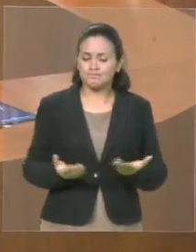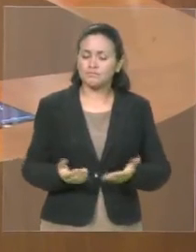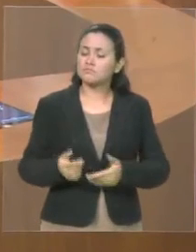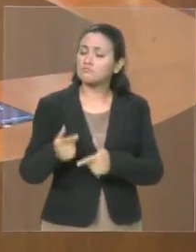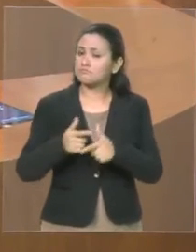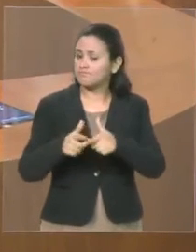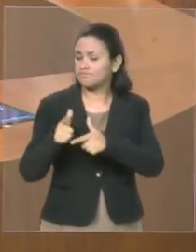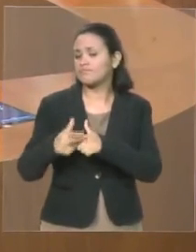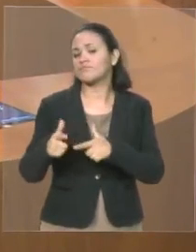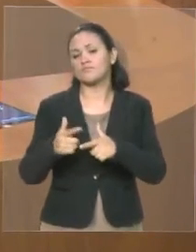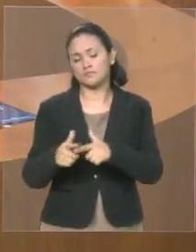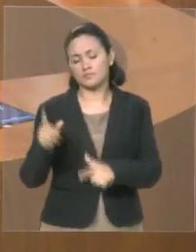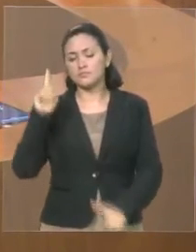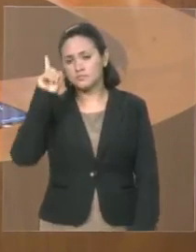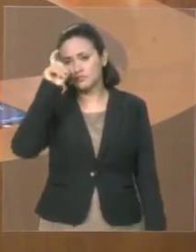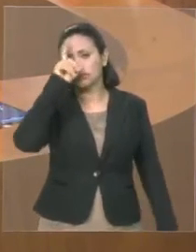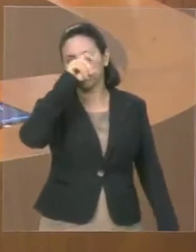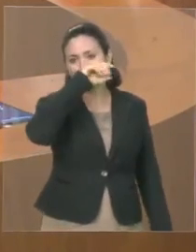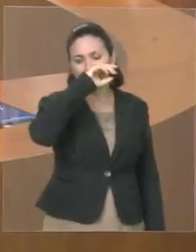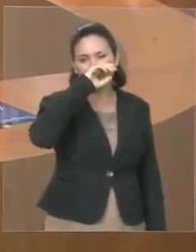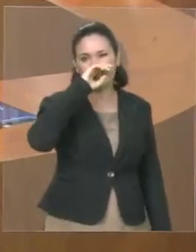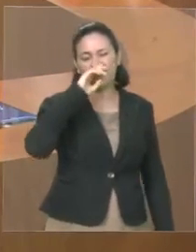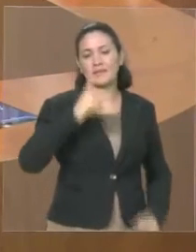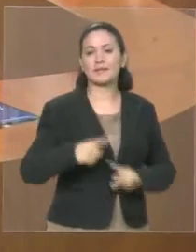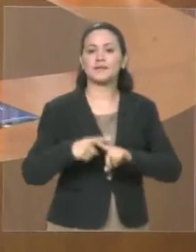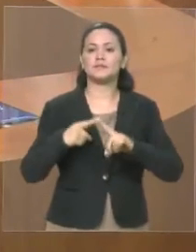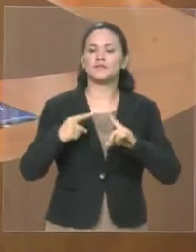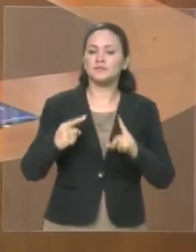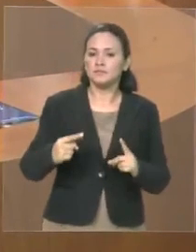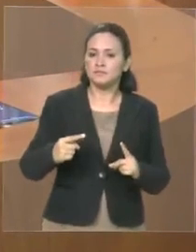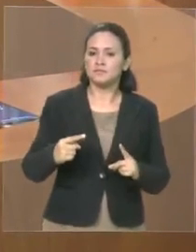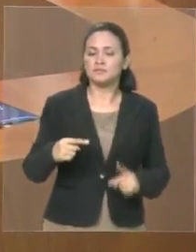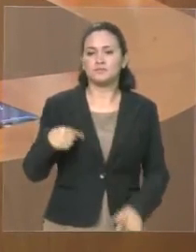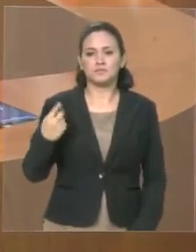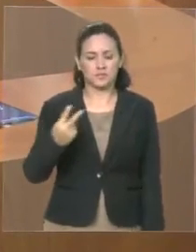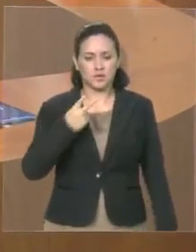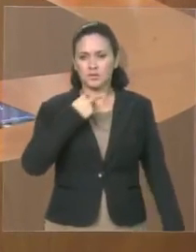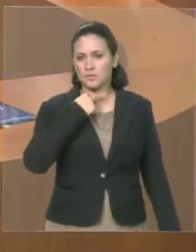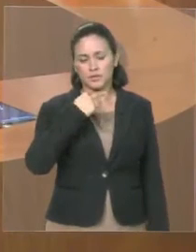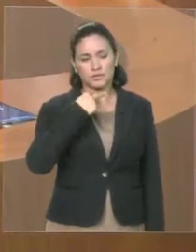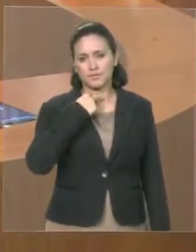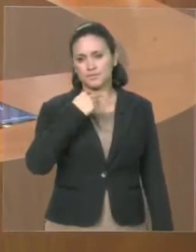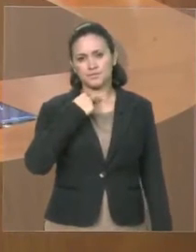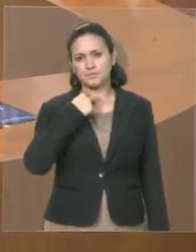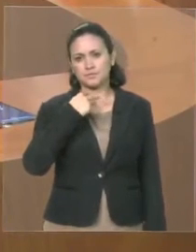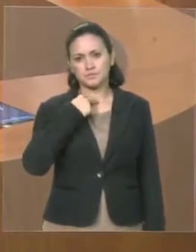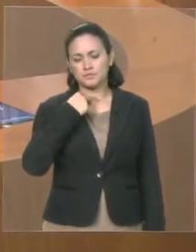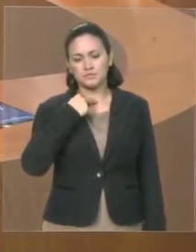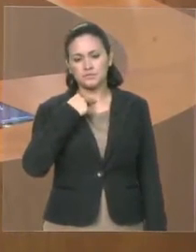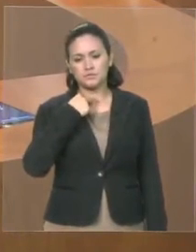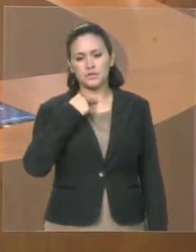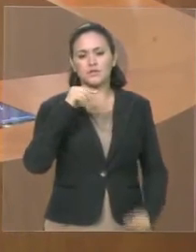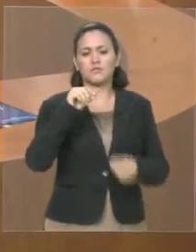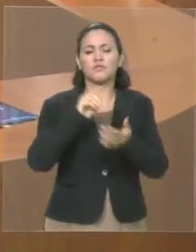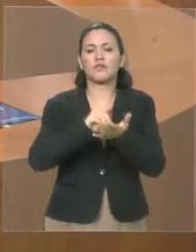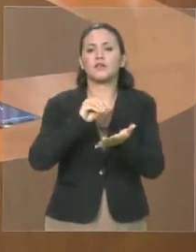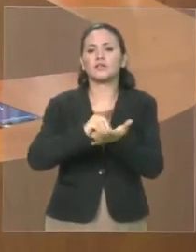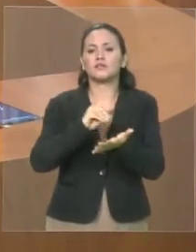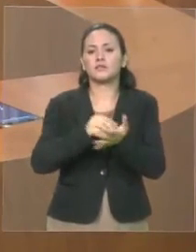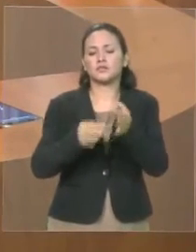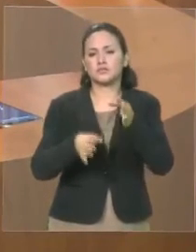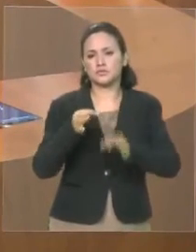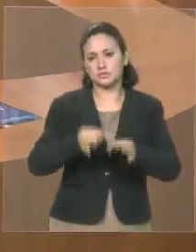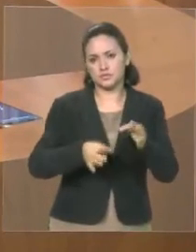dificuldade. Mas, não podemos, sob pena de cometer injustiça, de deixar de reconhecer